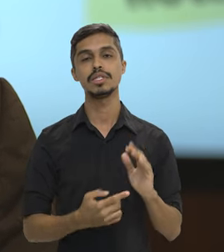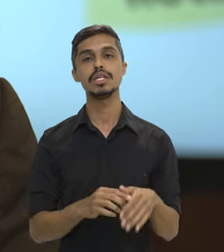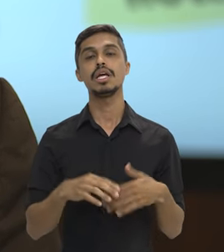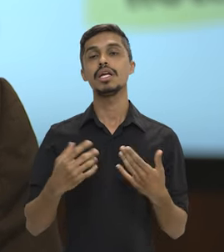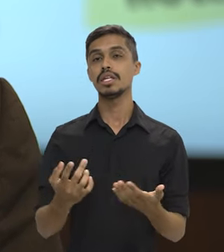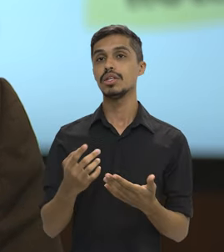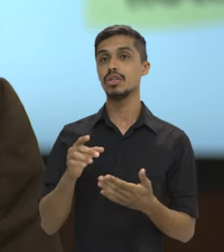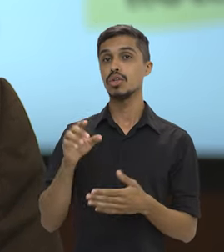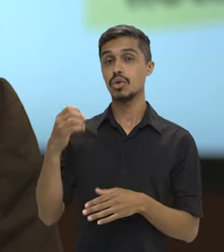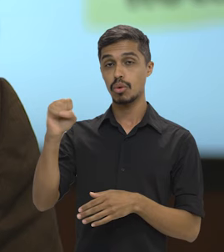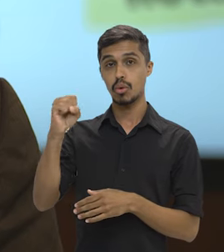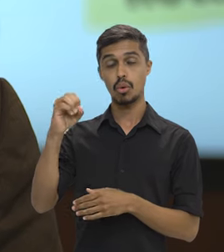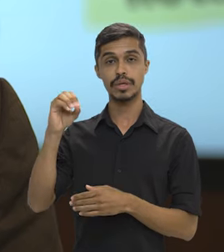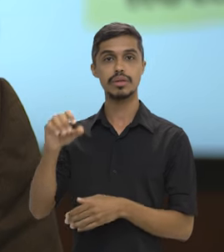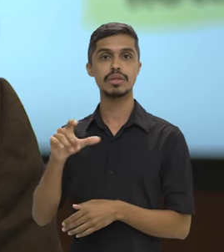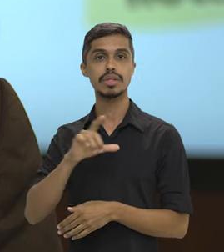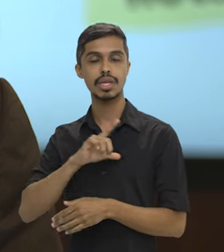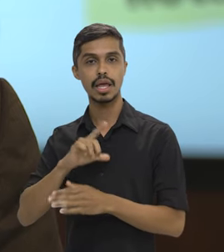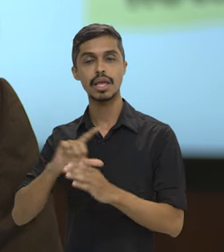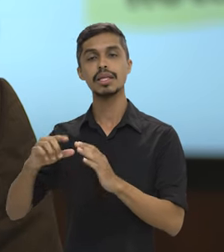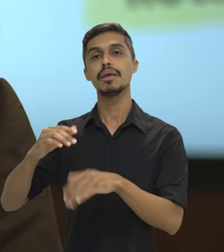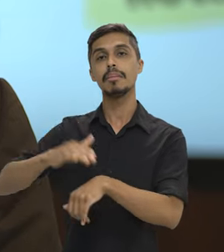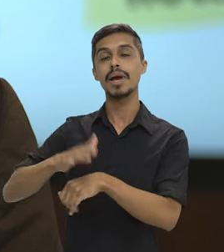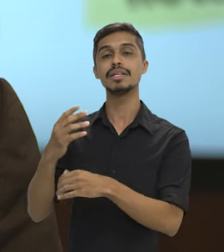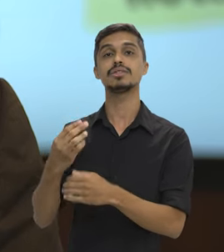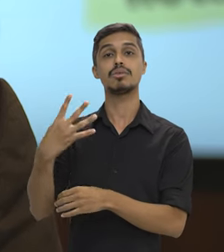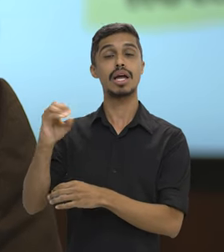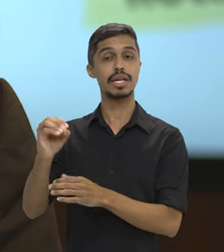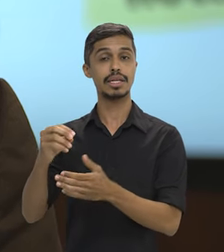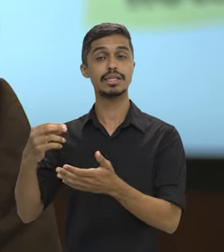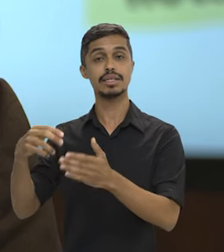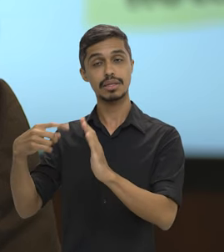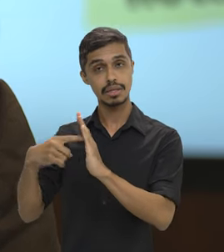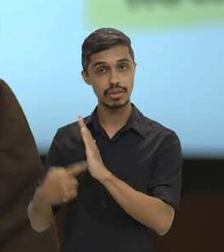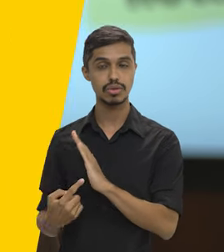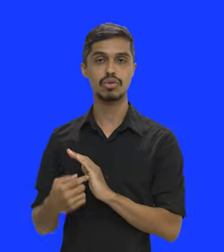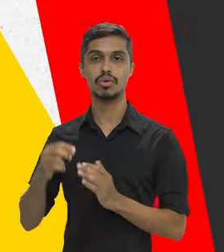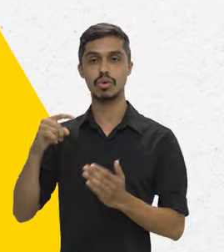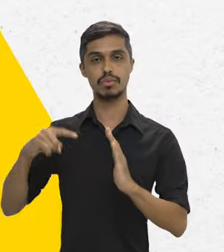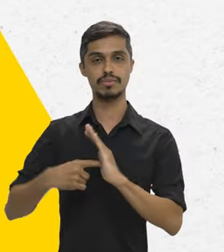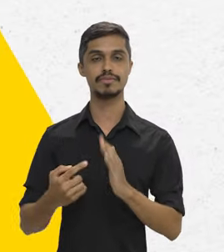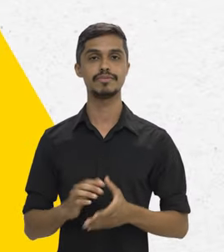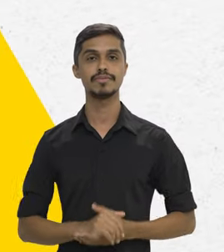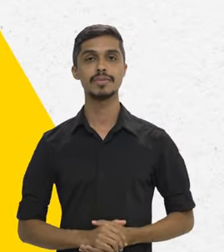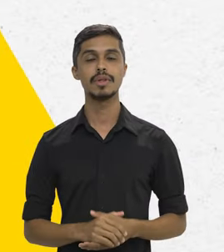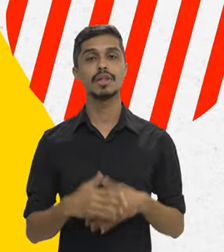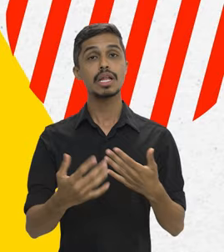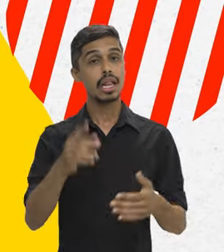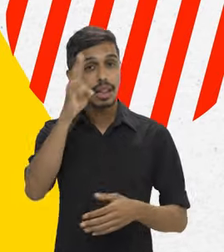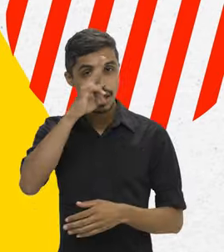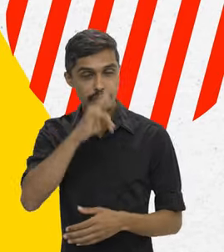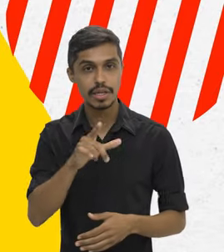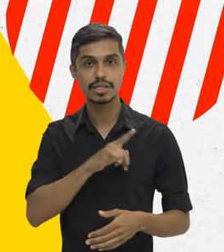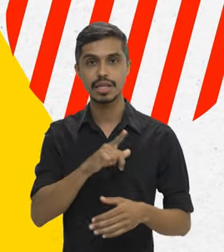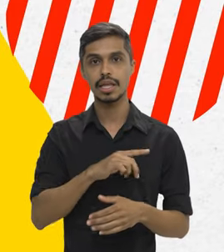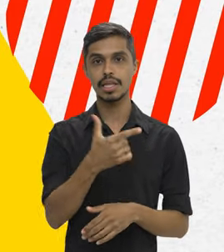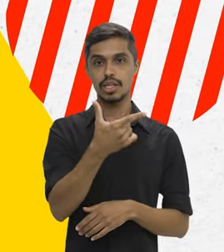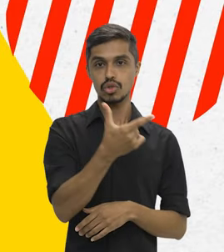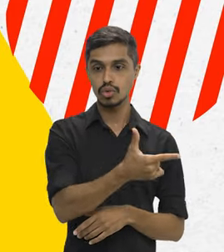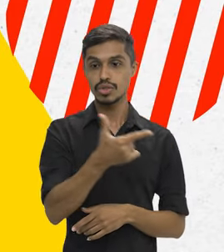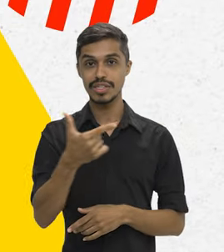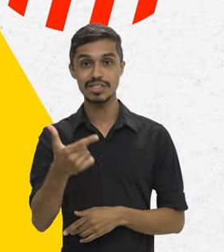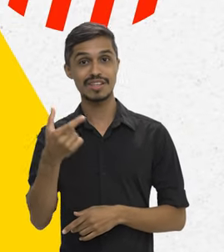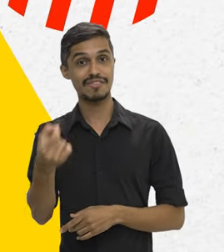e para o bloco 8, mais 40 questões objetivas. Lembrando que as provas serão realizadas em